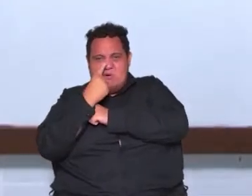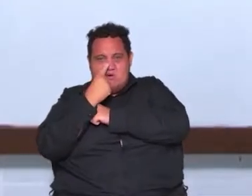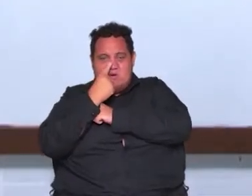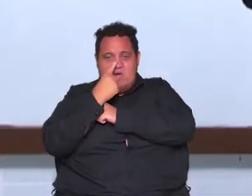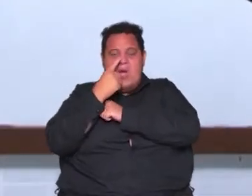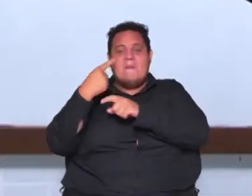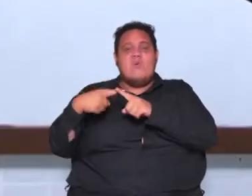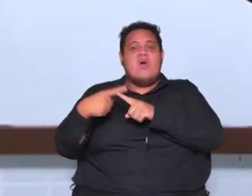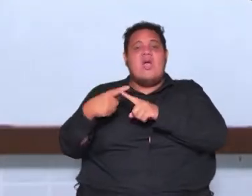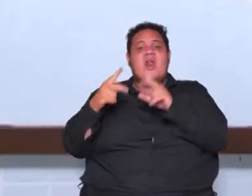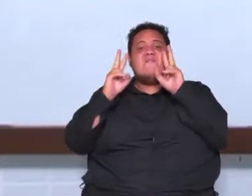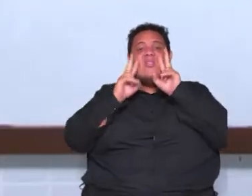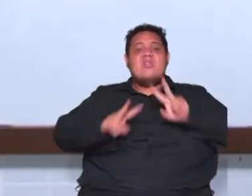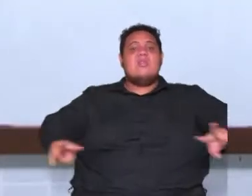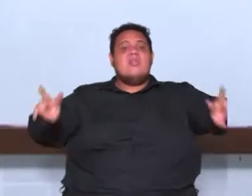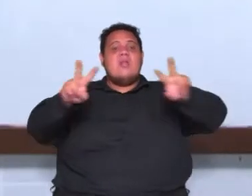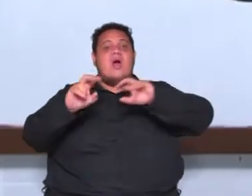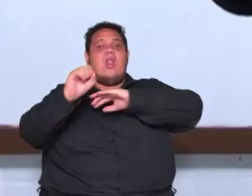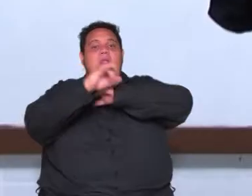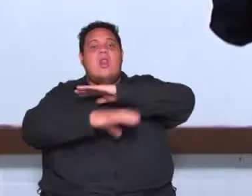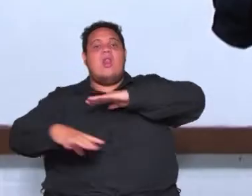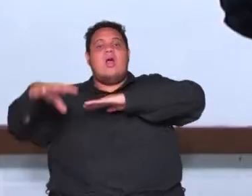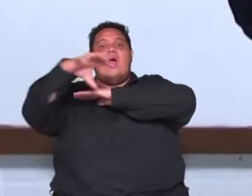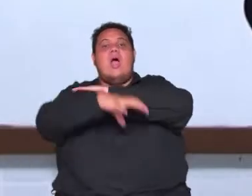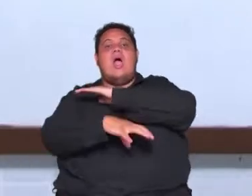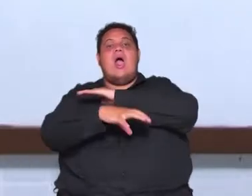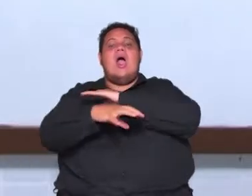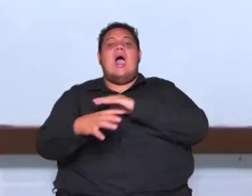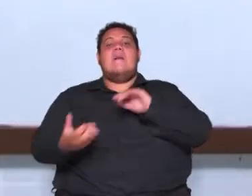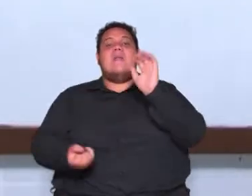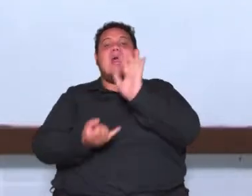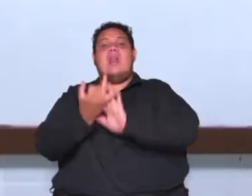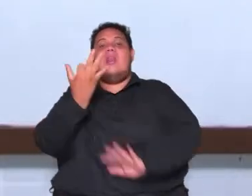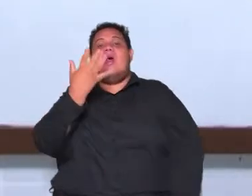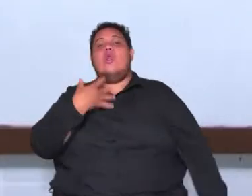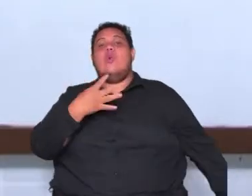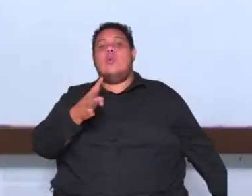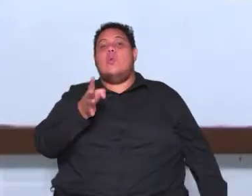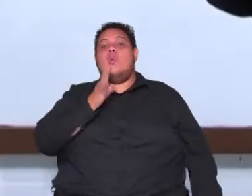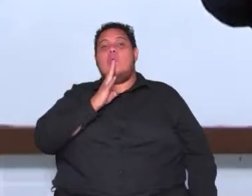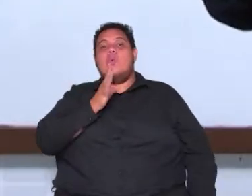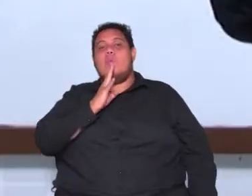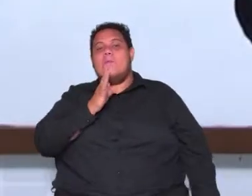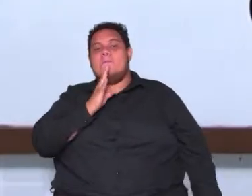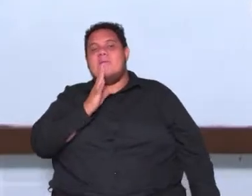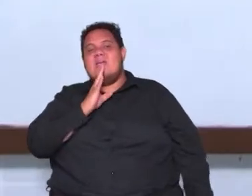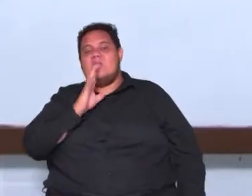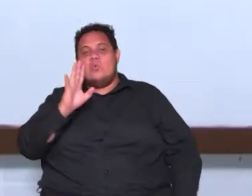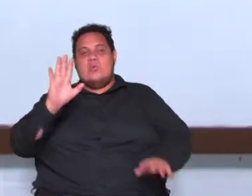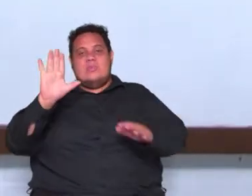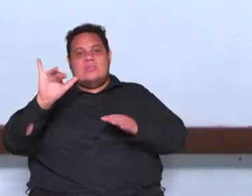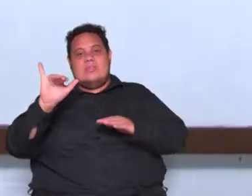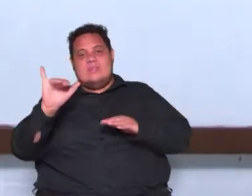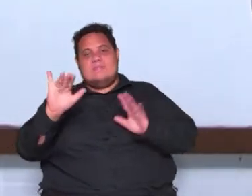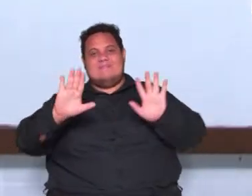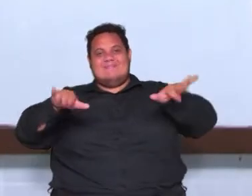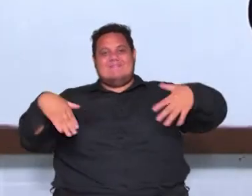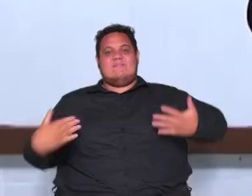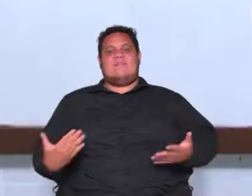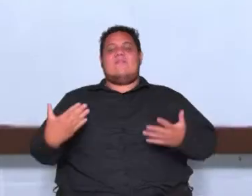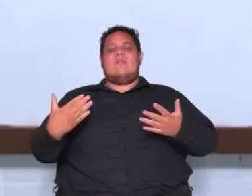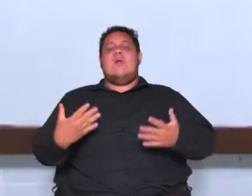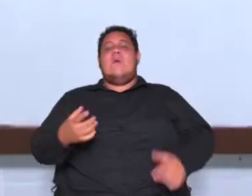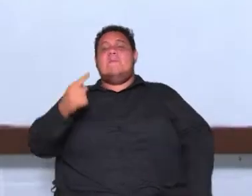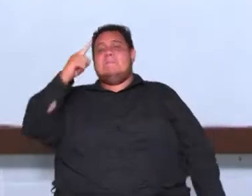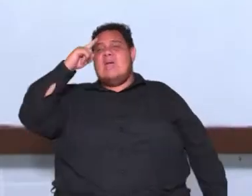a Idade Média houve uma estagnação do conhecimento houve uma estagnação da ciência e ainda mais